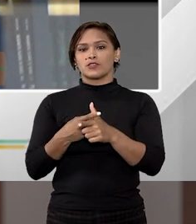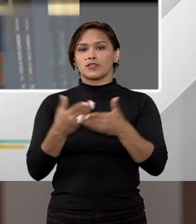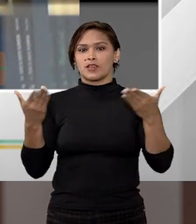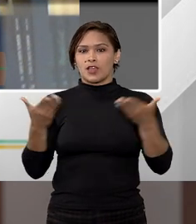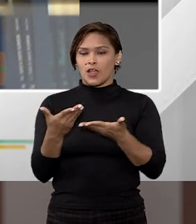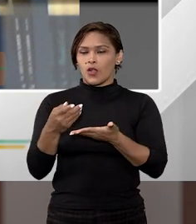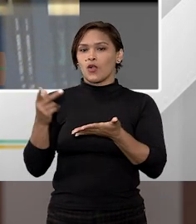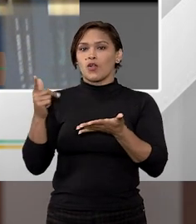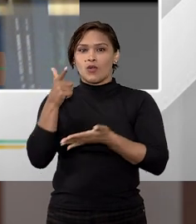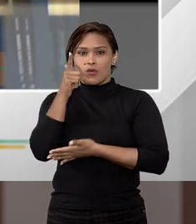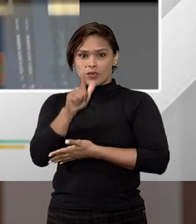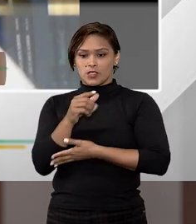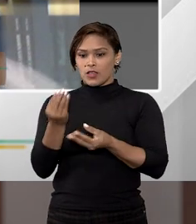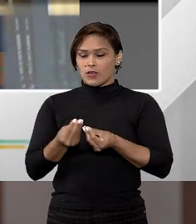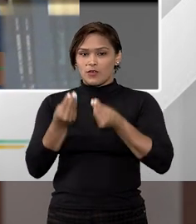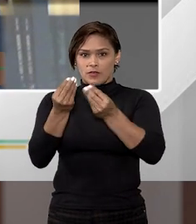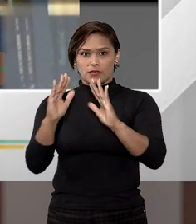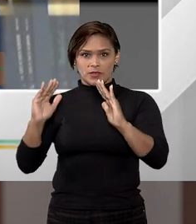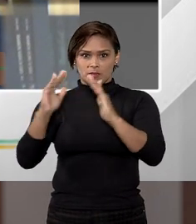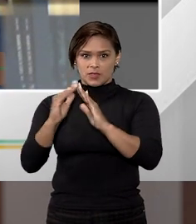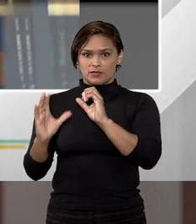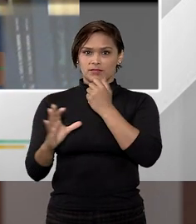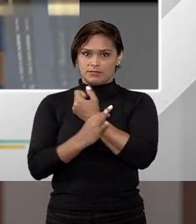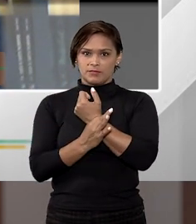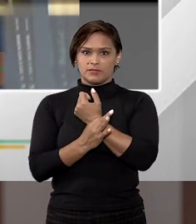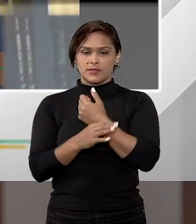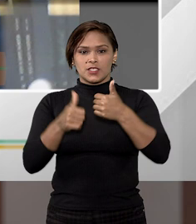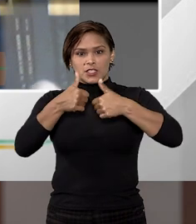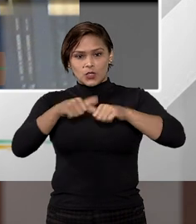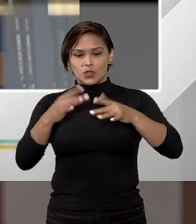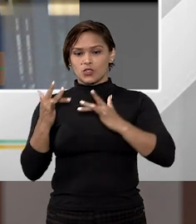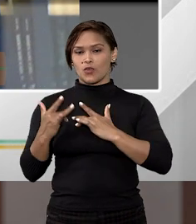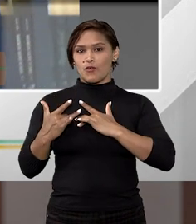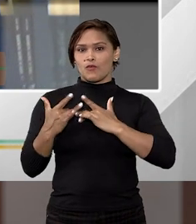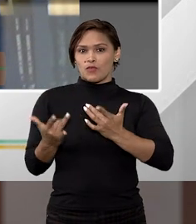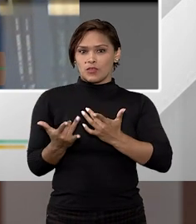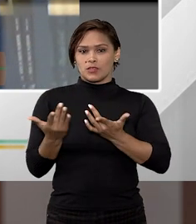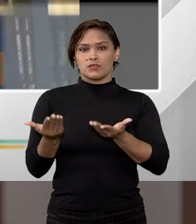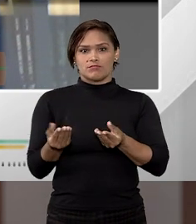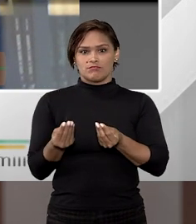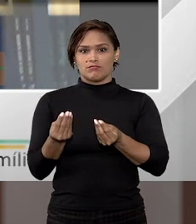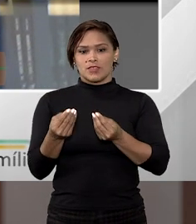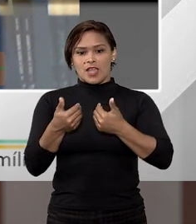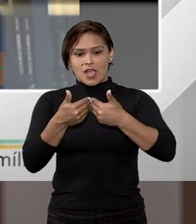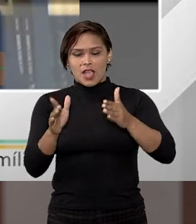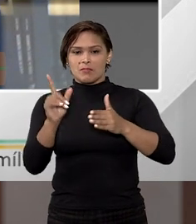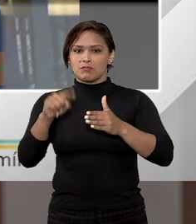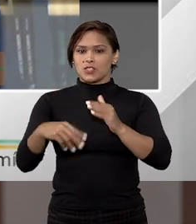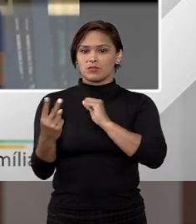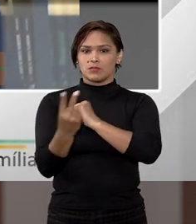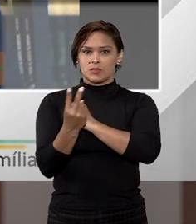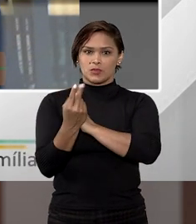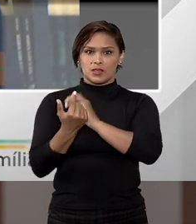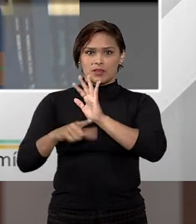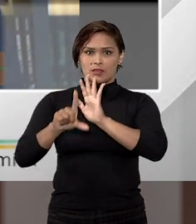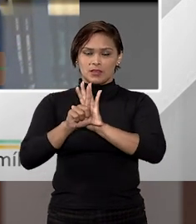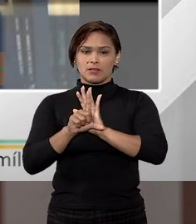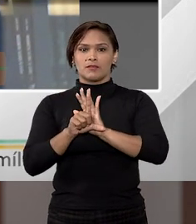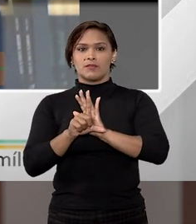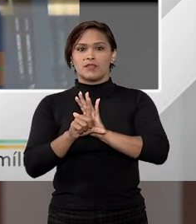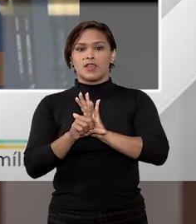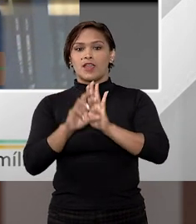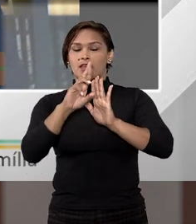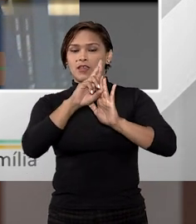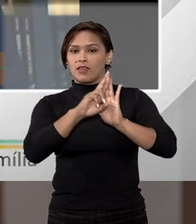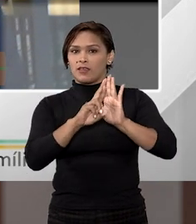estou constituindo, ofereço a minha residência em garantia, eu estou voluntariamente abrindo mão de uma proteção legal. Pelo